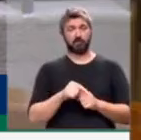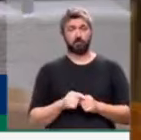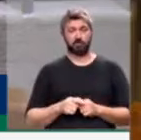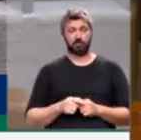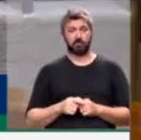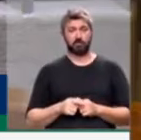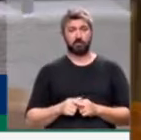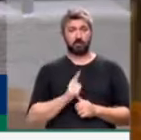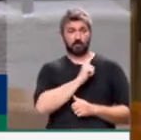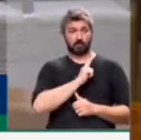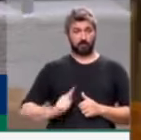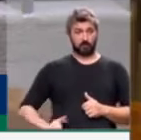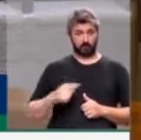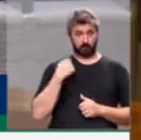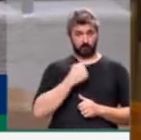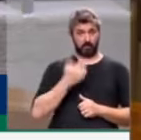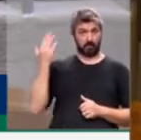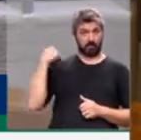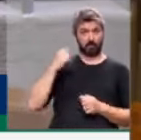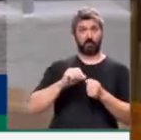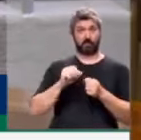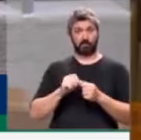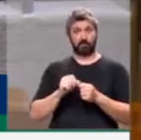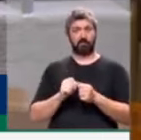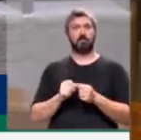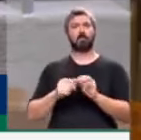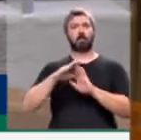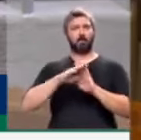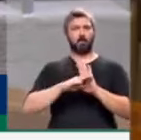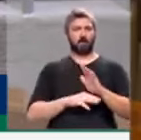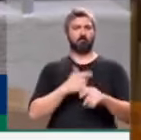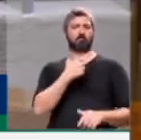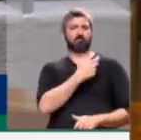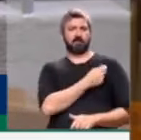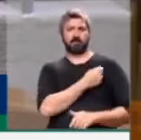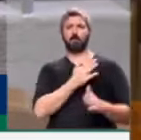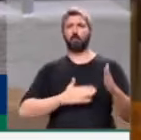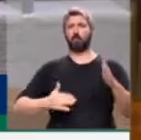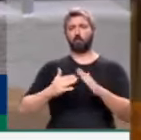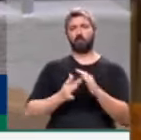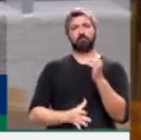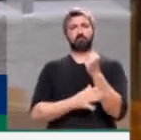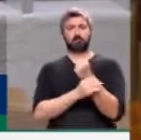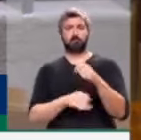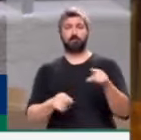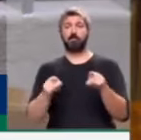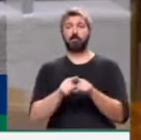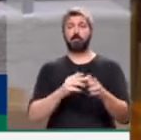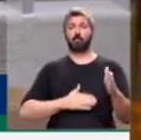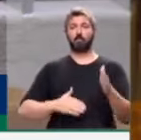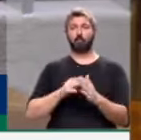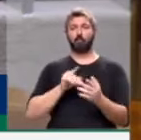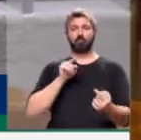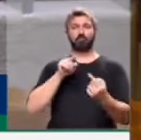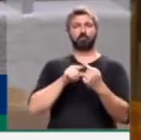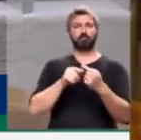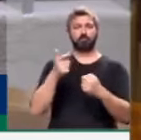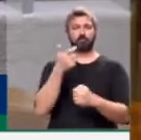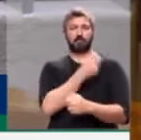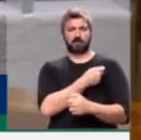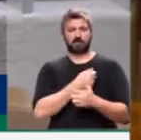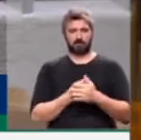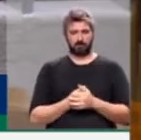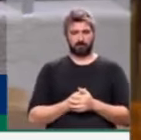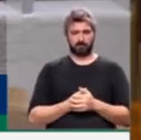Nos nossos governos, nós fizemos os grandes programas de imunização. E garantimos todas as metas de vacinação.